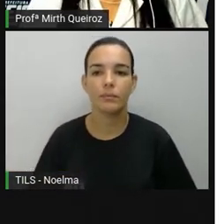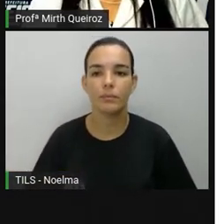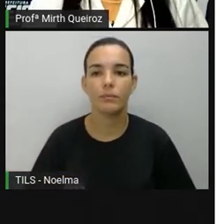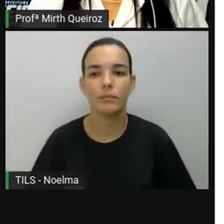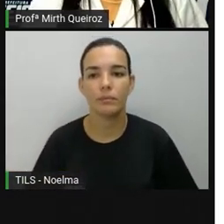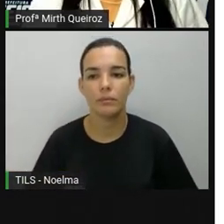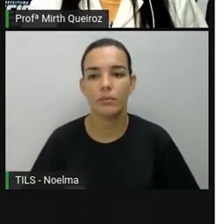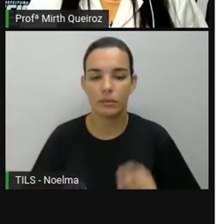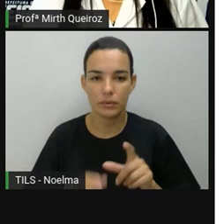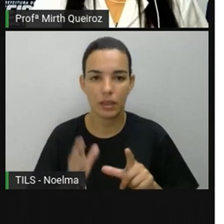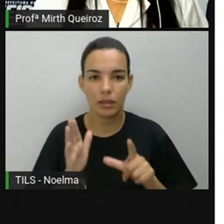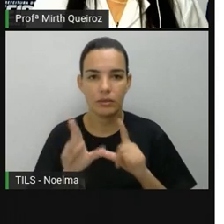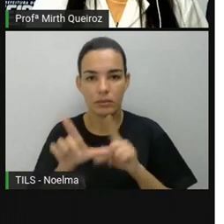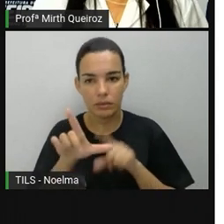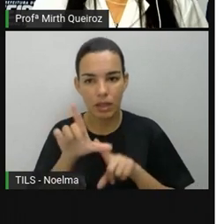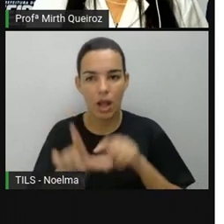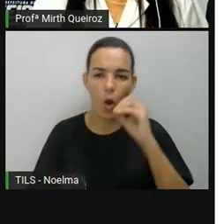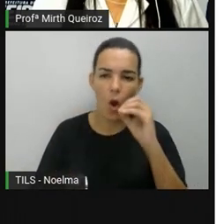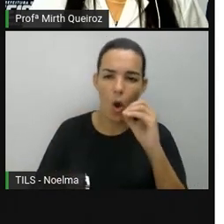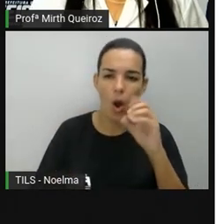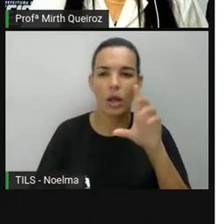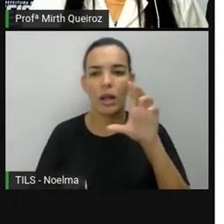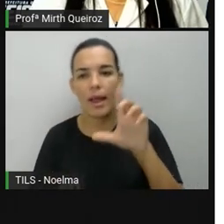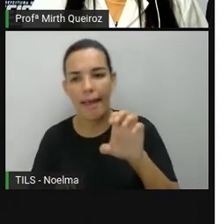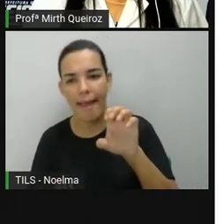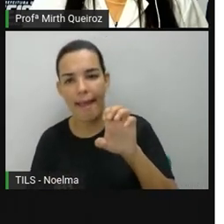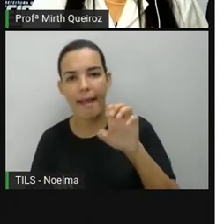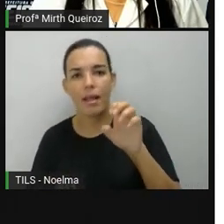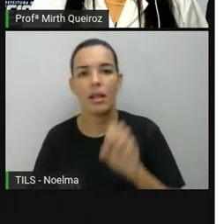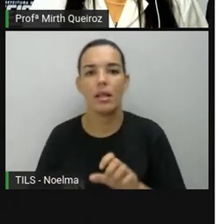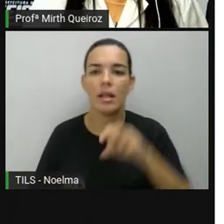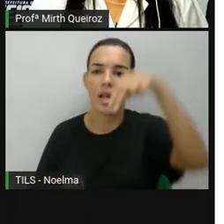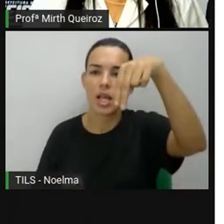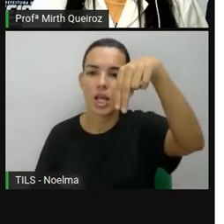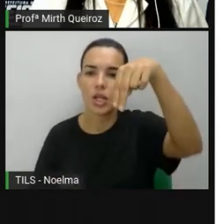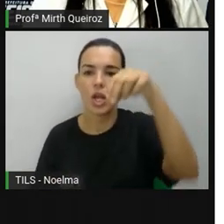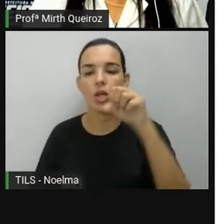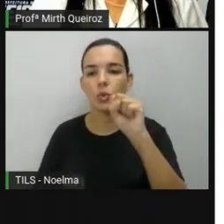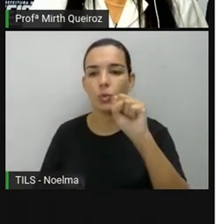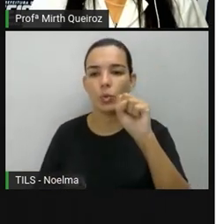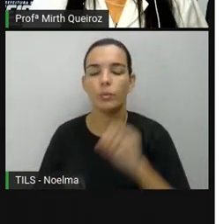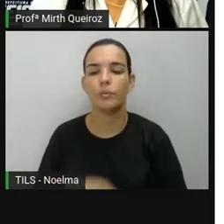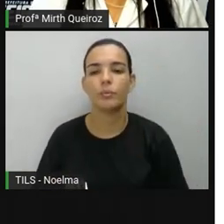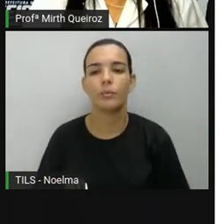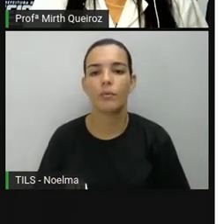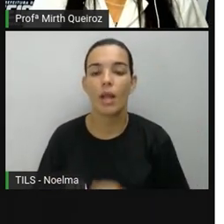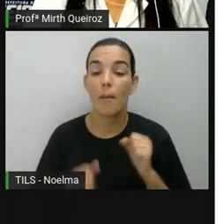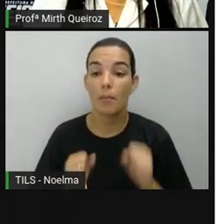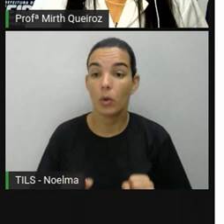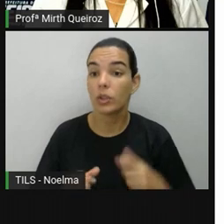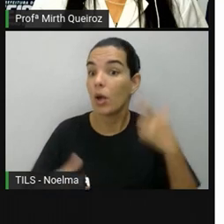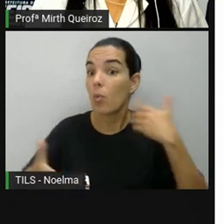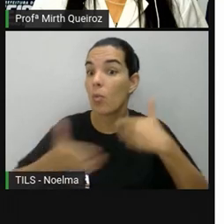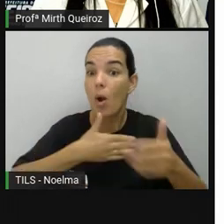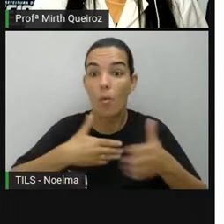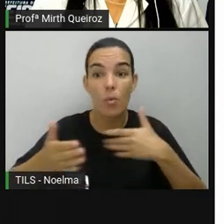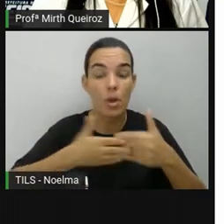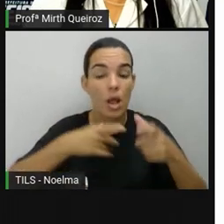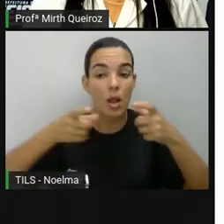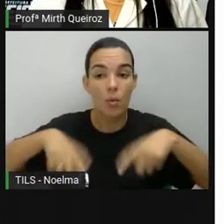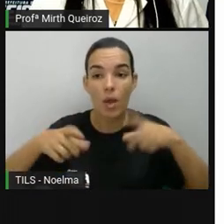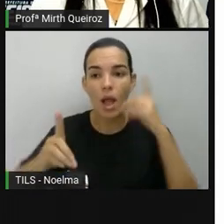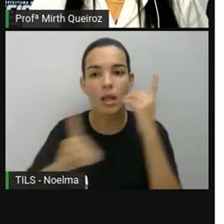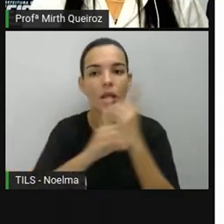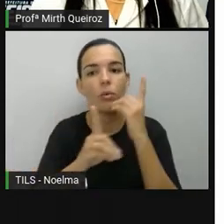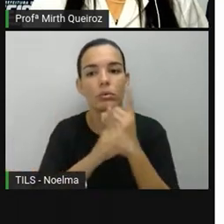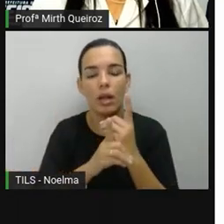letra O ou a letra W, certo? Através deles é possível localizar qualquer lugar da superfície da Terra.